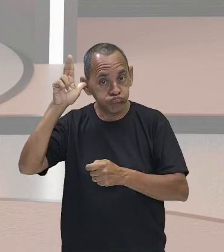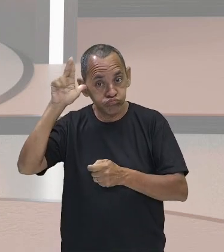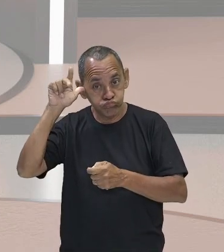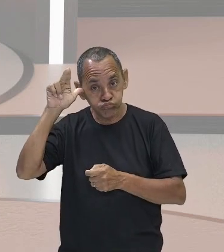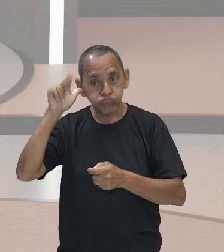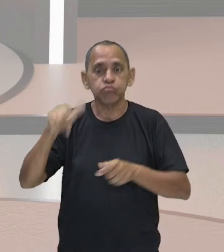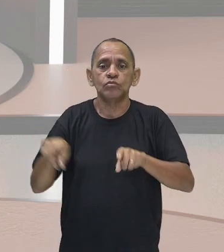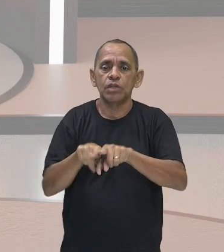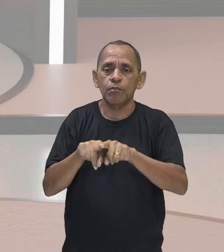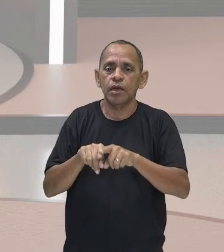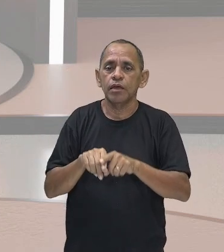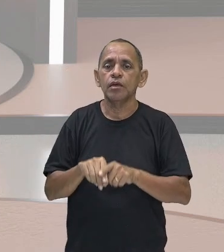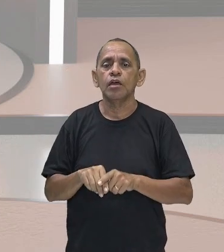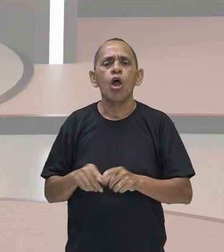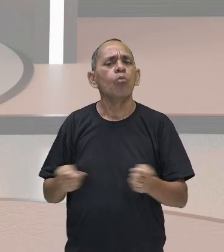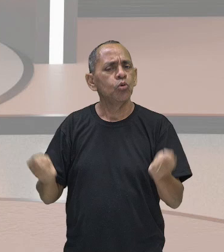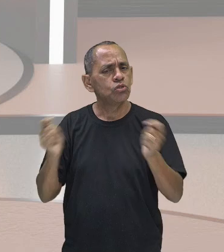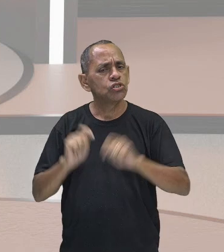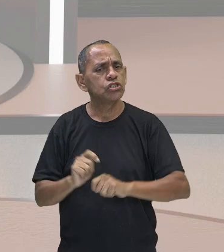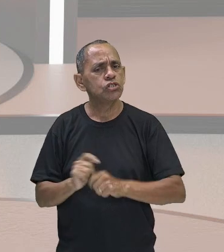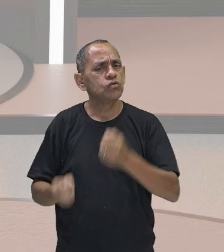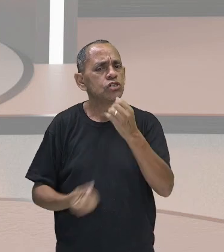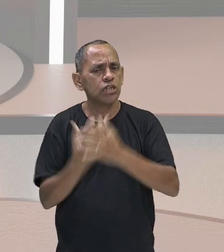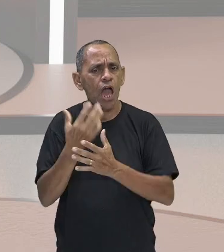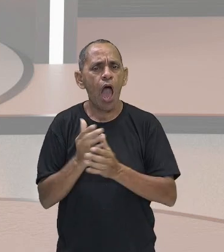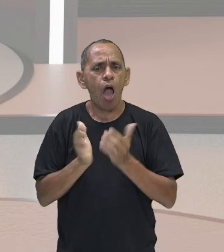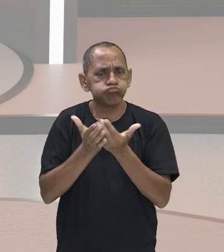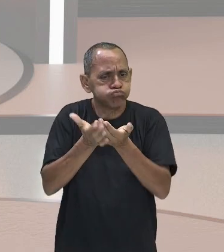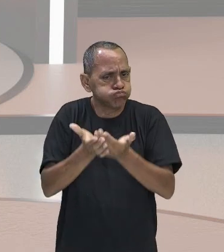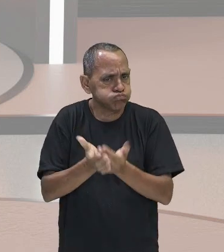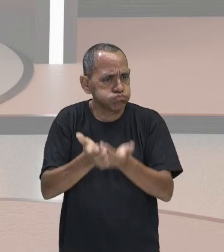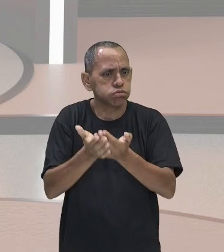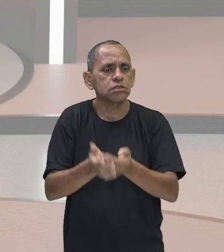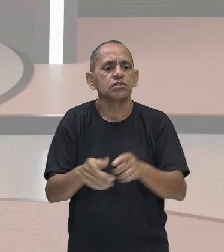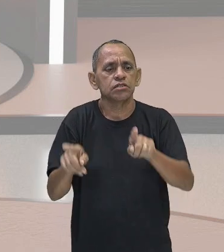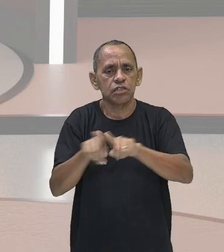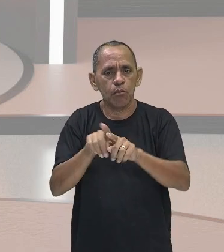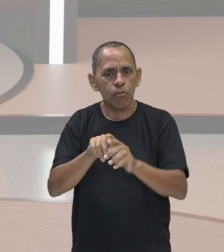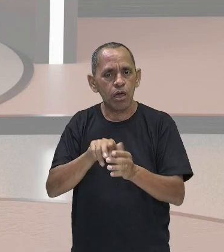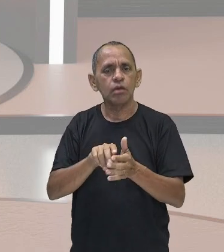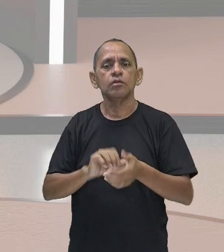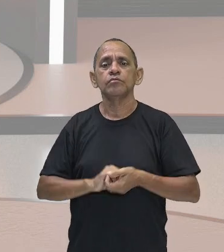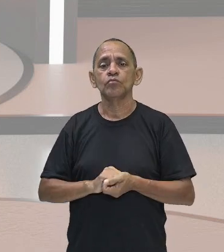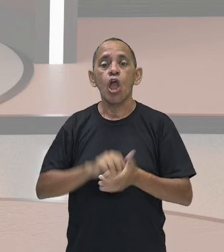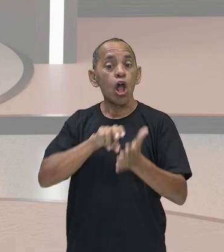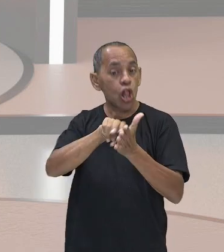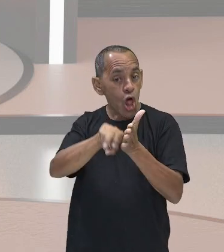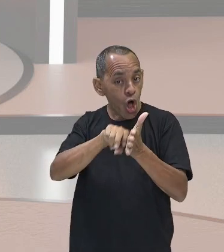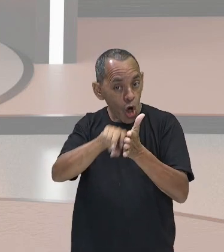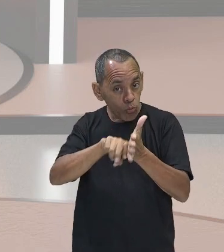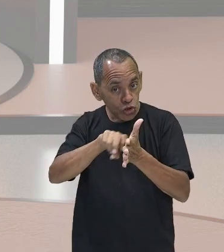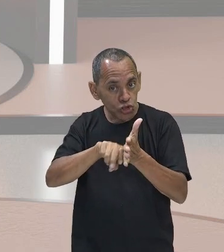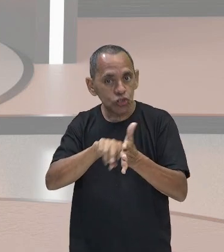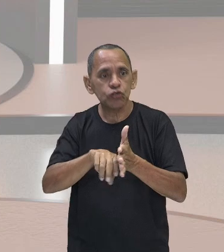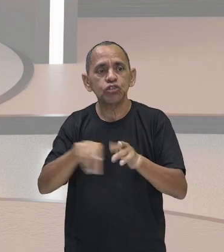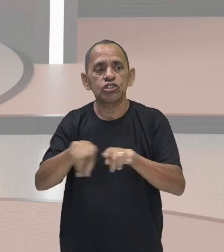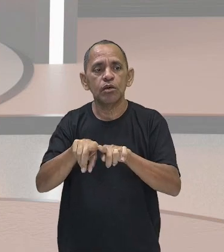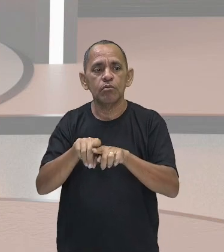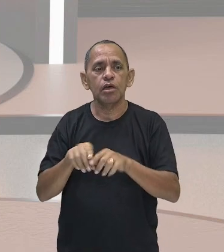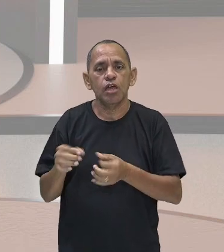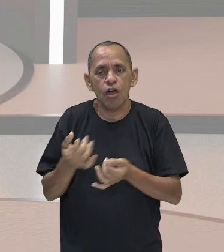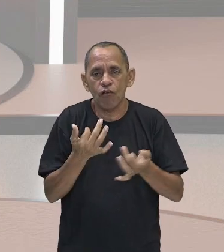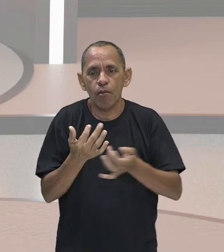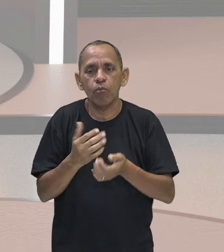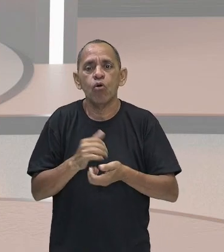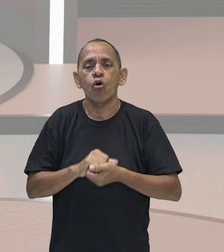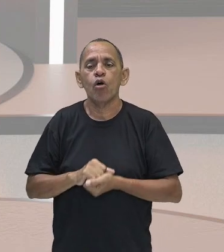possível então criar barcos a vapor e também as chamadas locomotivas a vapor, também conhecidas como